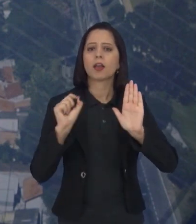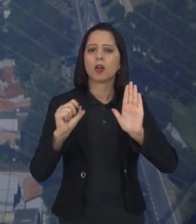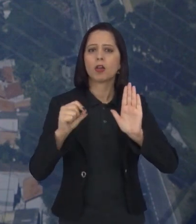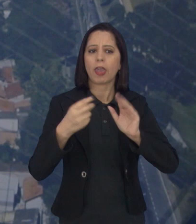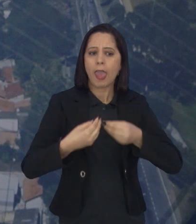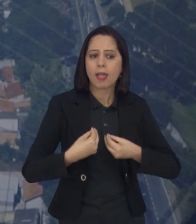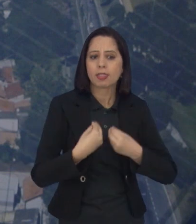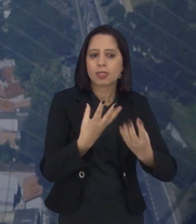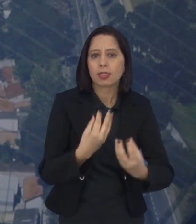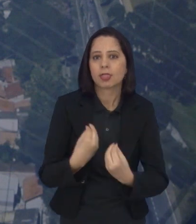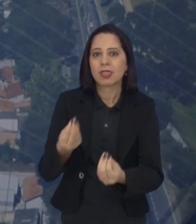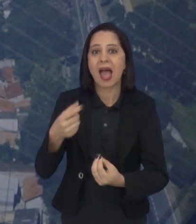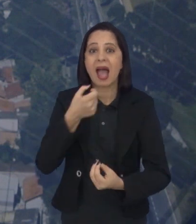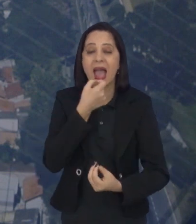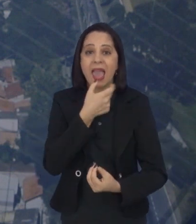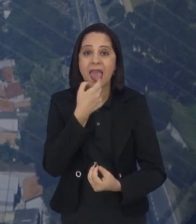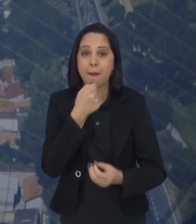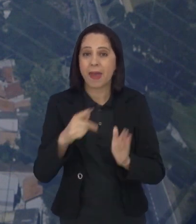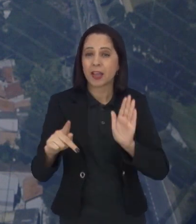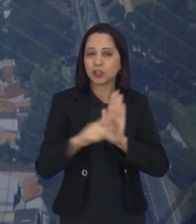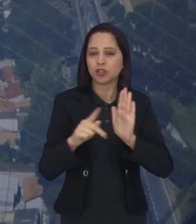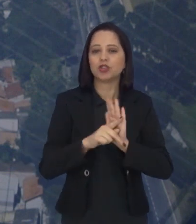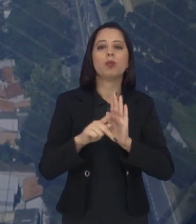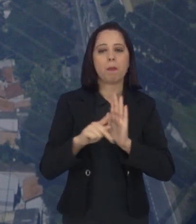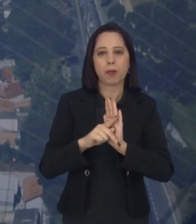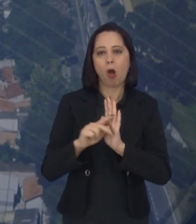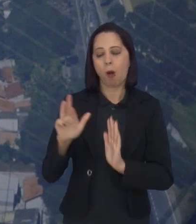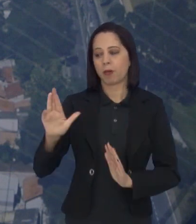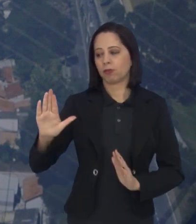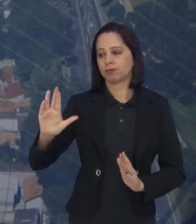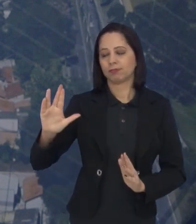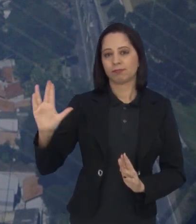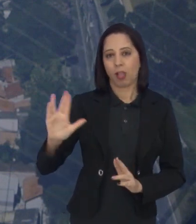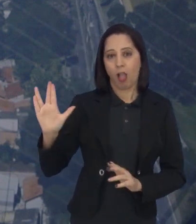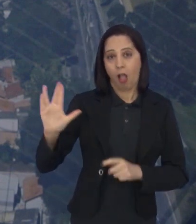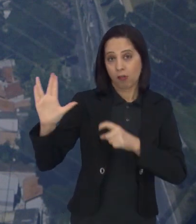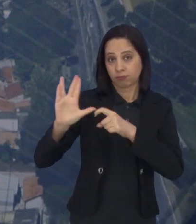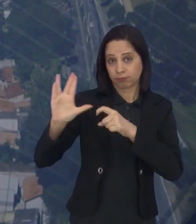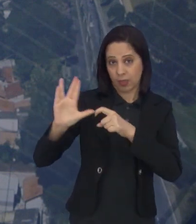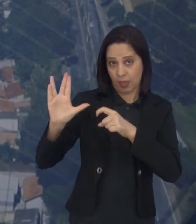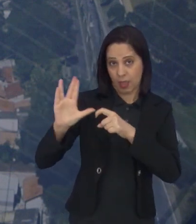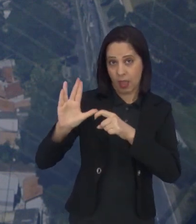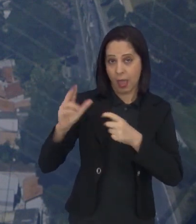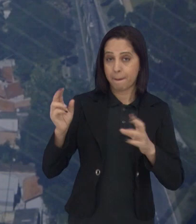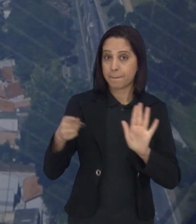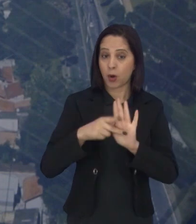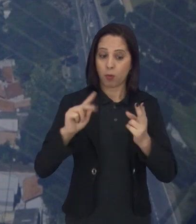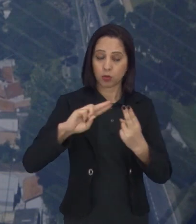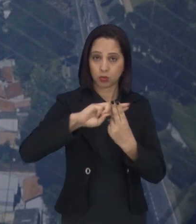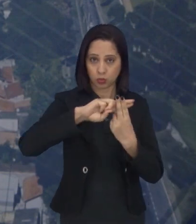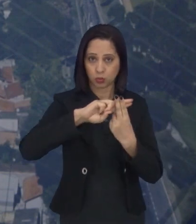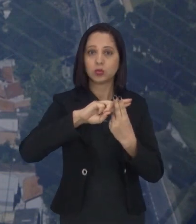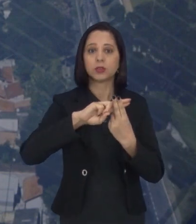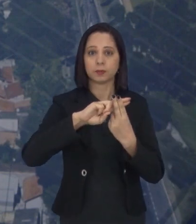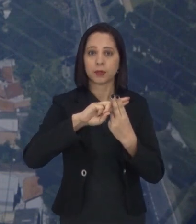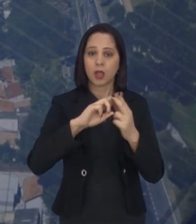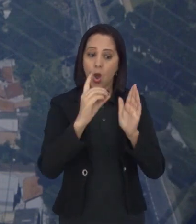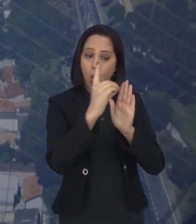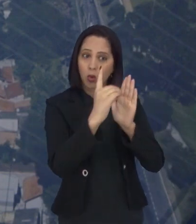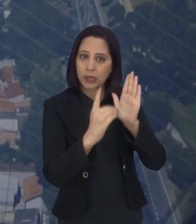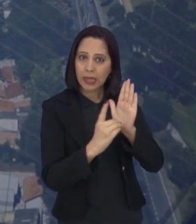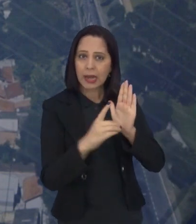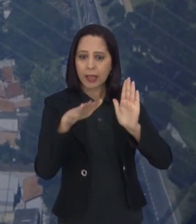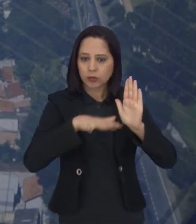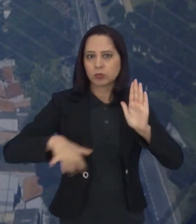gratuita de medicamentos à base de canabidiol vegetal pelo SUS. Essa determinação vale para